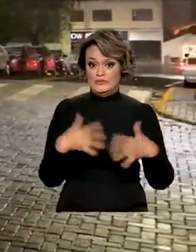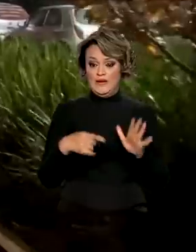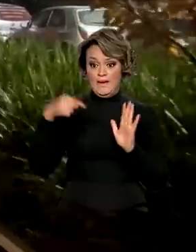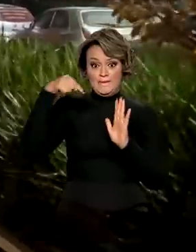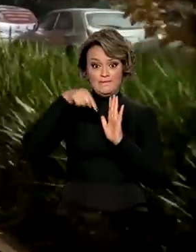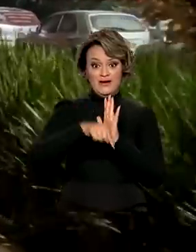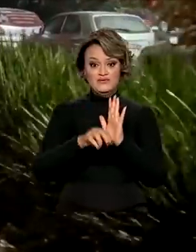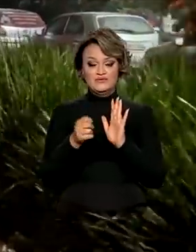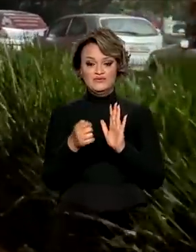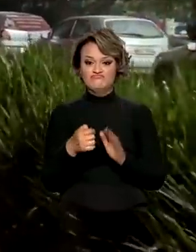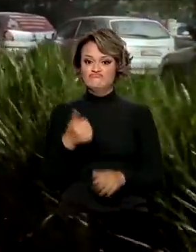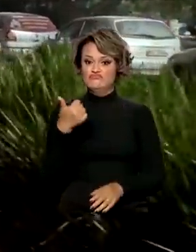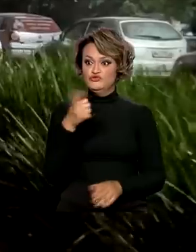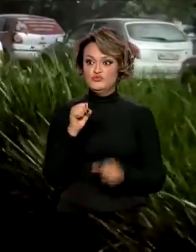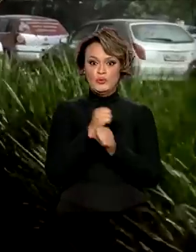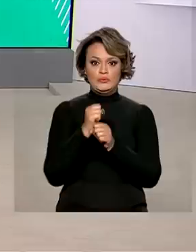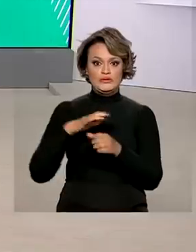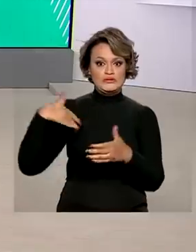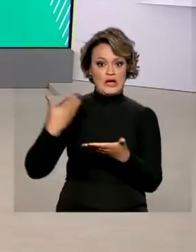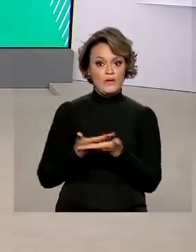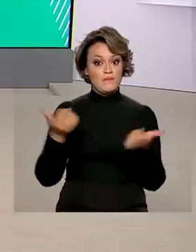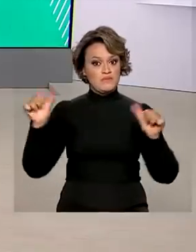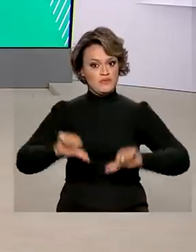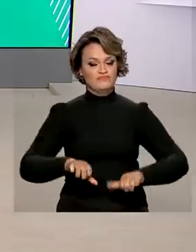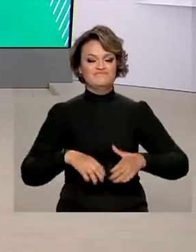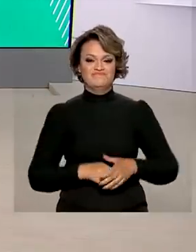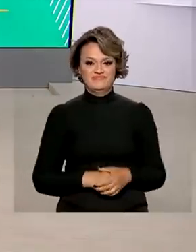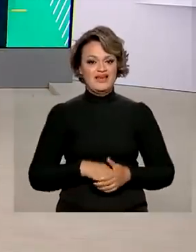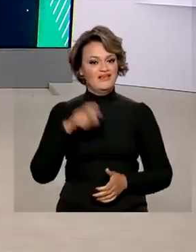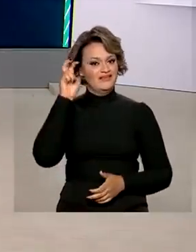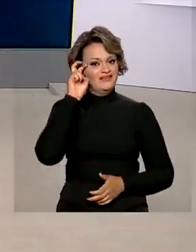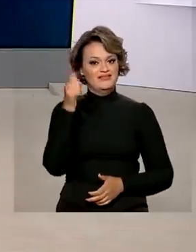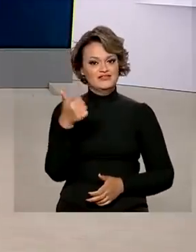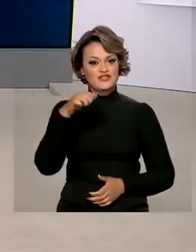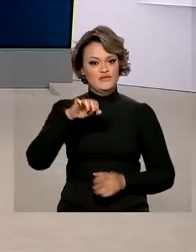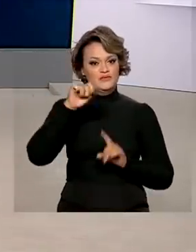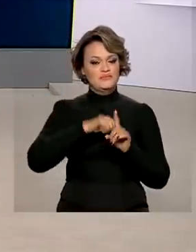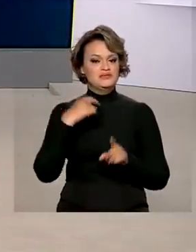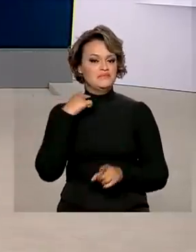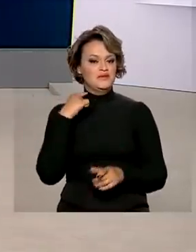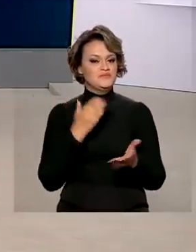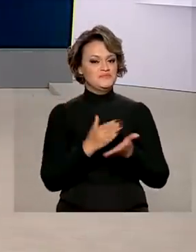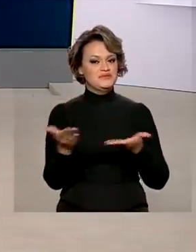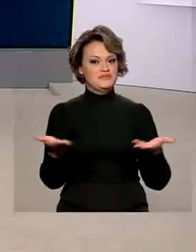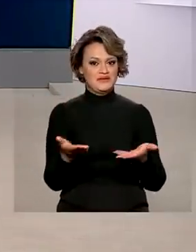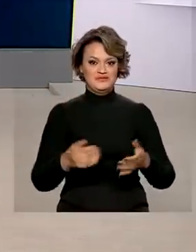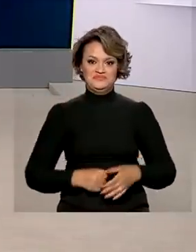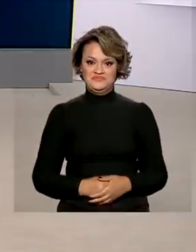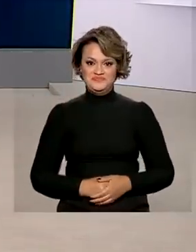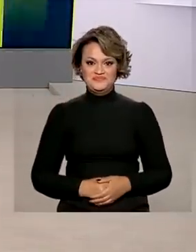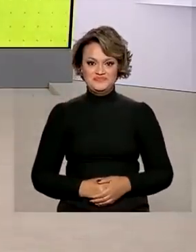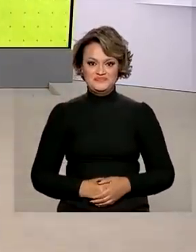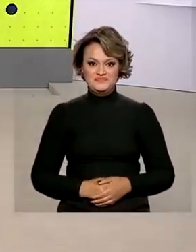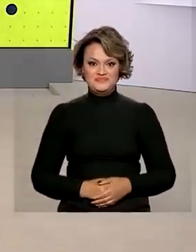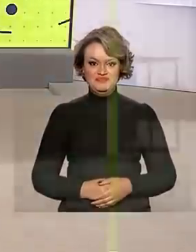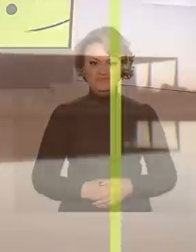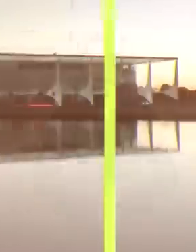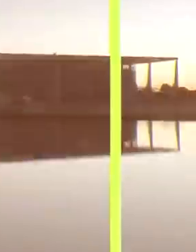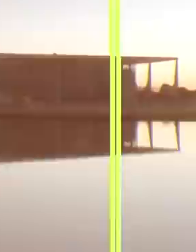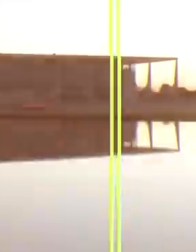temperaturas em 18 anos. Quinta-feira, 19 de maio, o Brasil em Dia já está no ar.